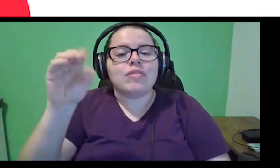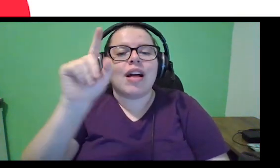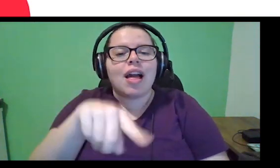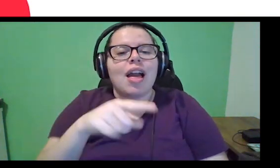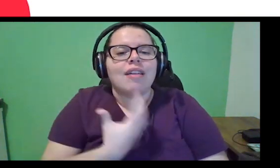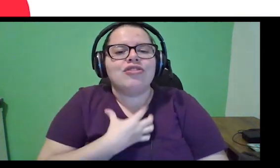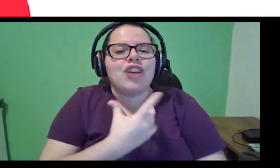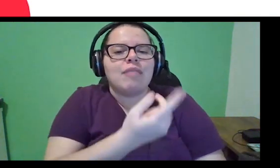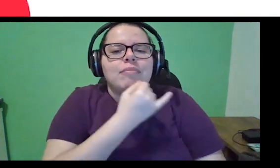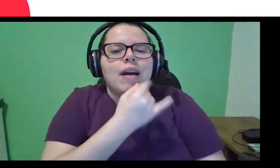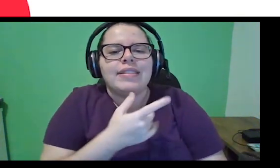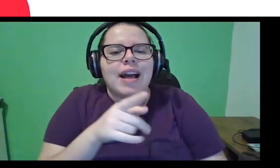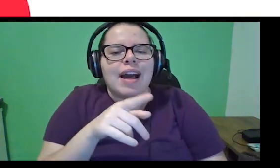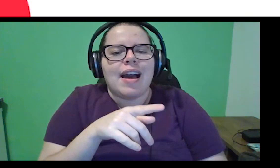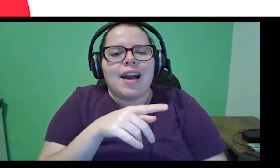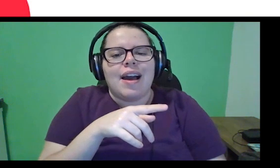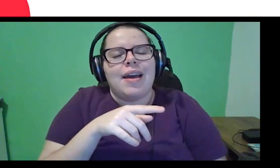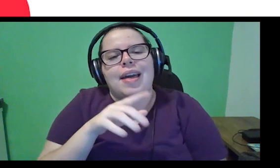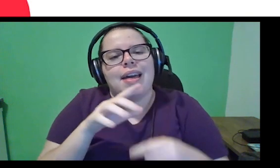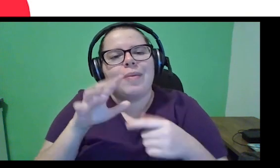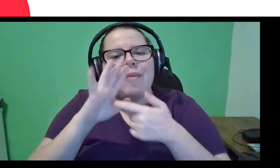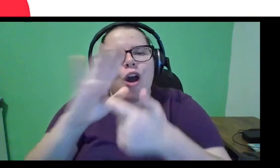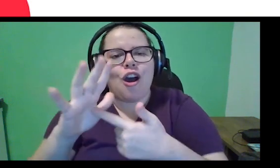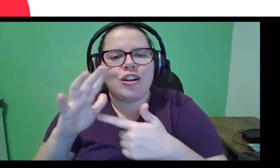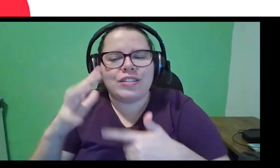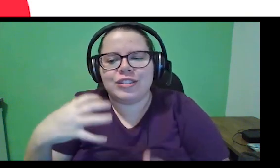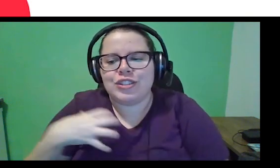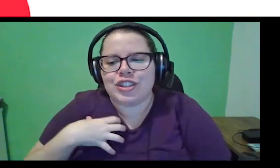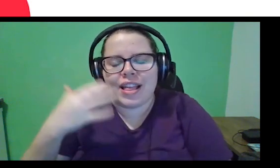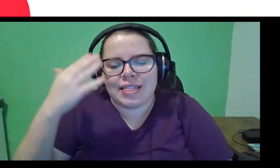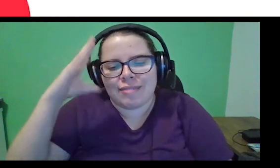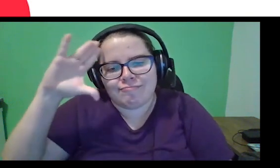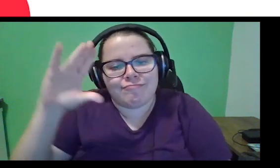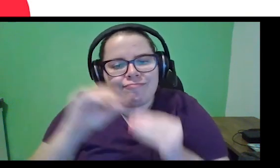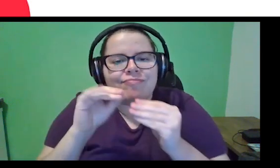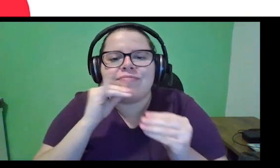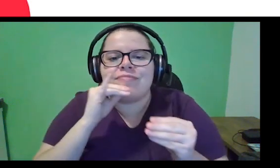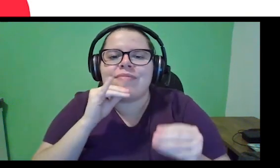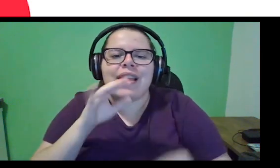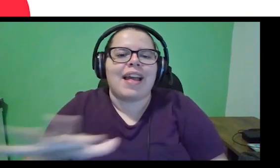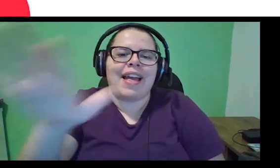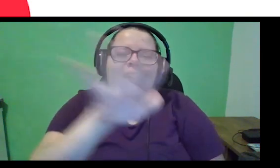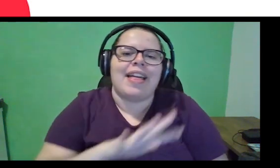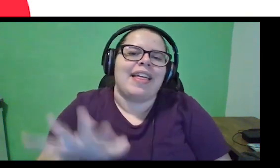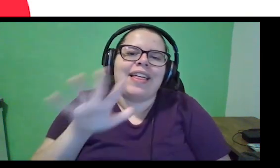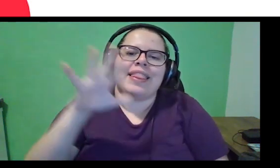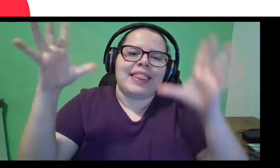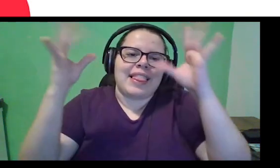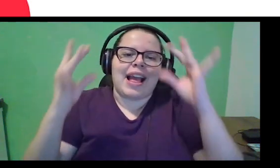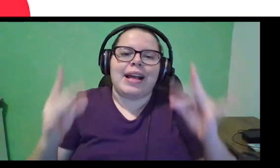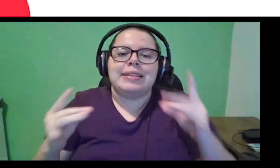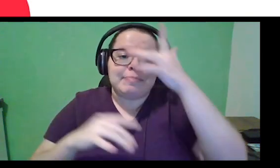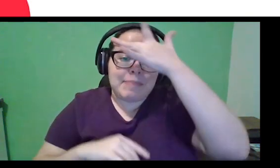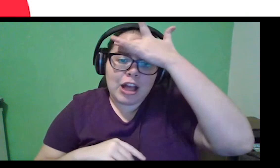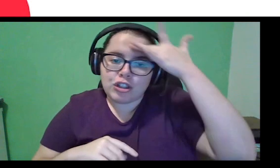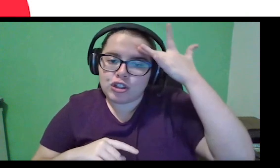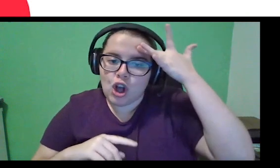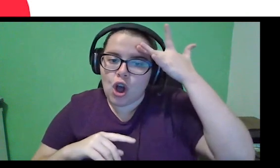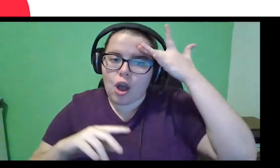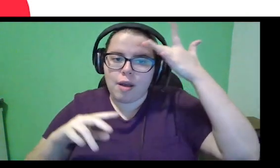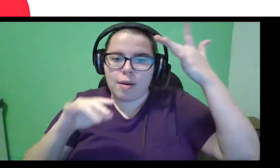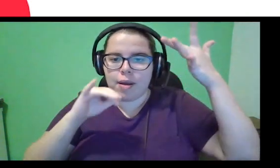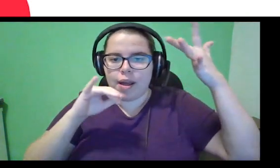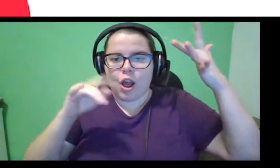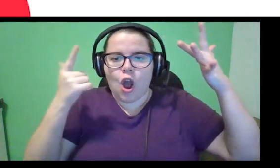no contexto aqui, também traça o mapa, ou entende, né, através desse mapa, onde as próprias pessoas se auto